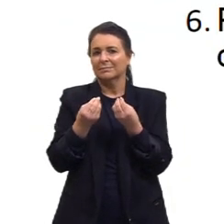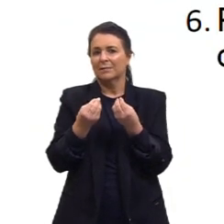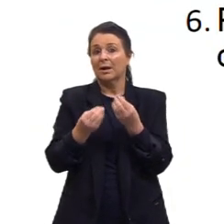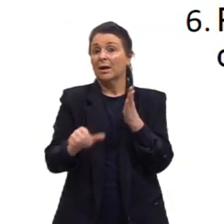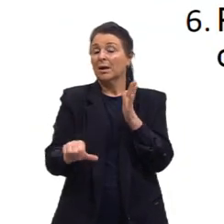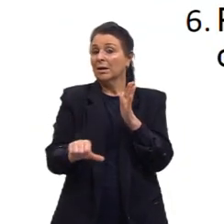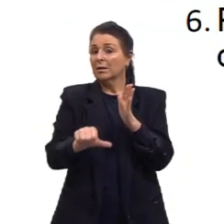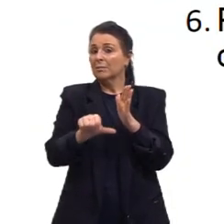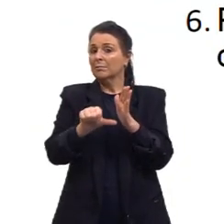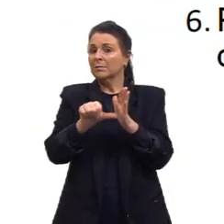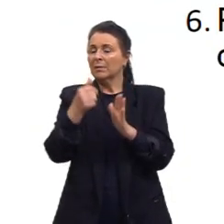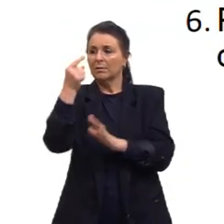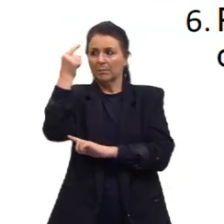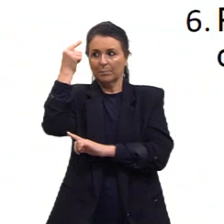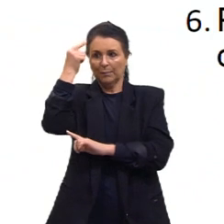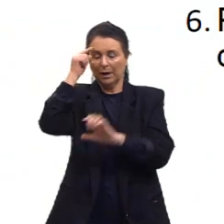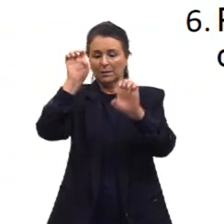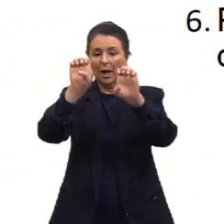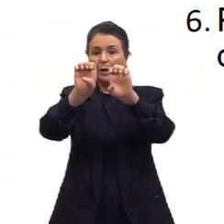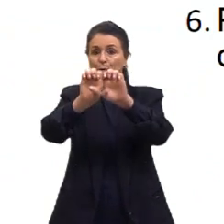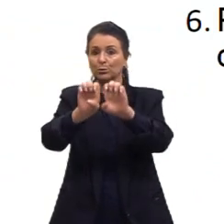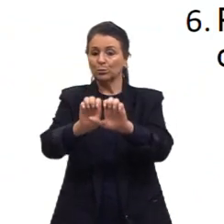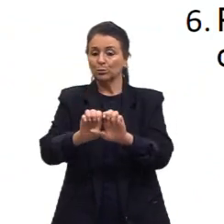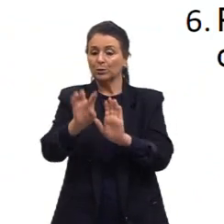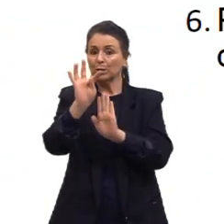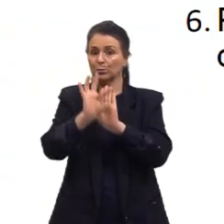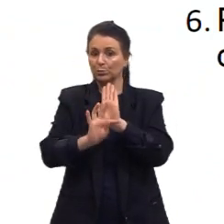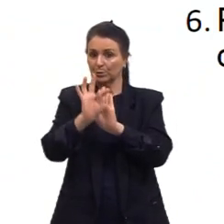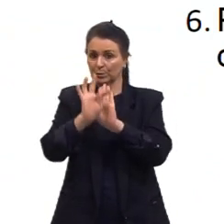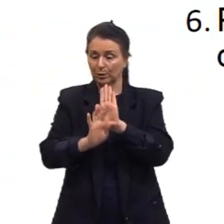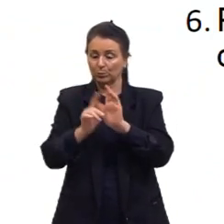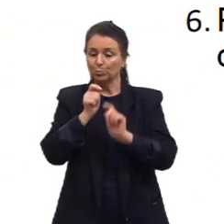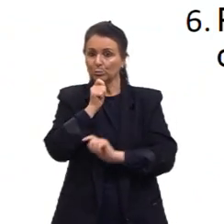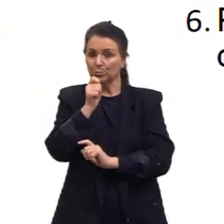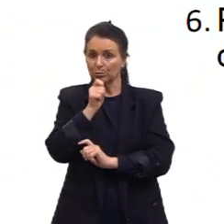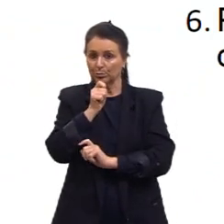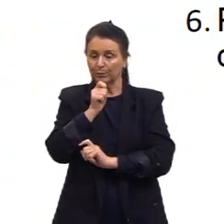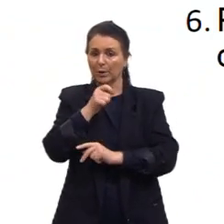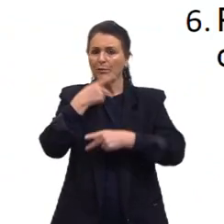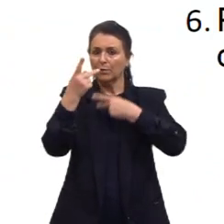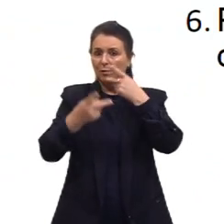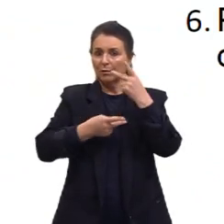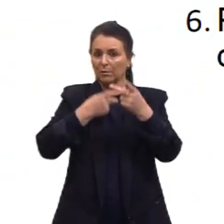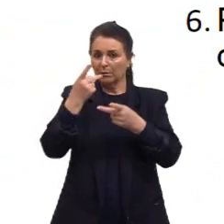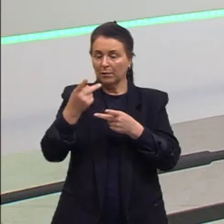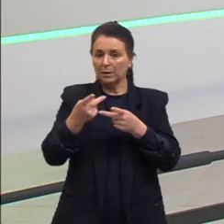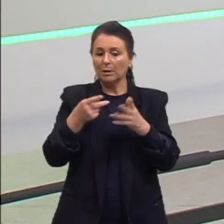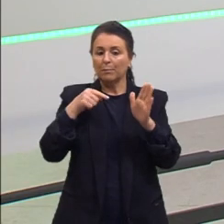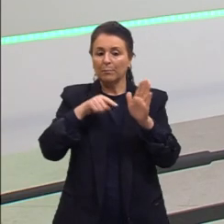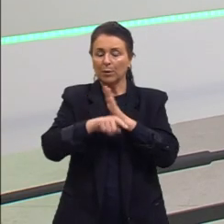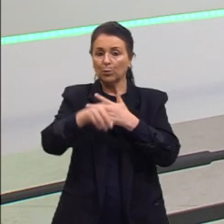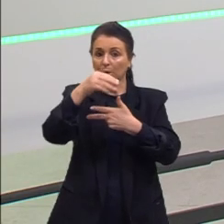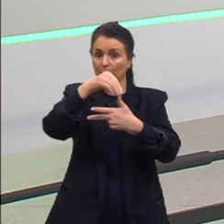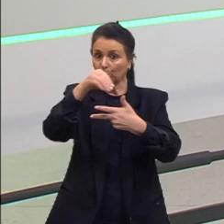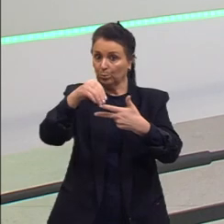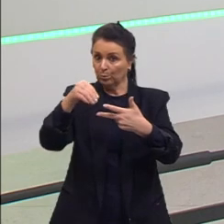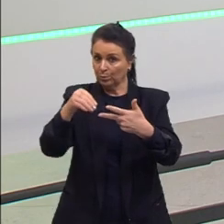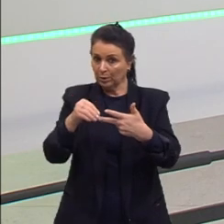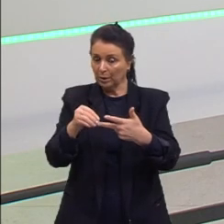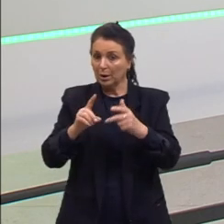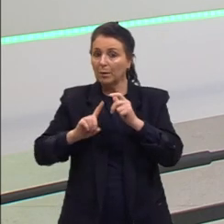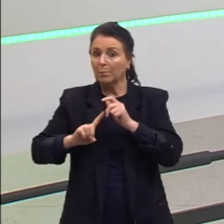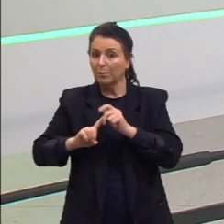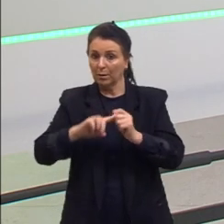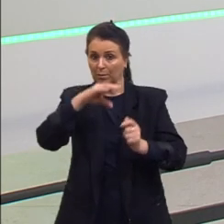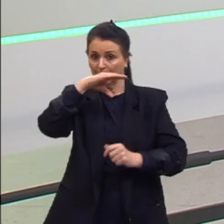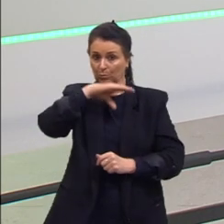Primeiro, a gente tem que pensar na estrutura do texto jornalístico. Quando a gente vai falar em questões do Enem, a gente está trabalhando principalmente em língua